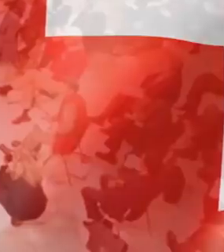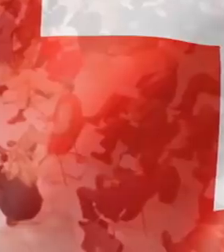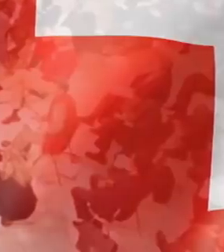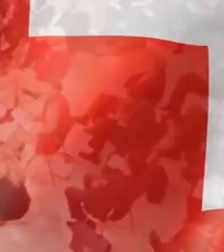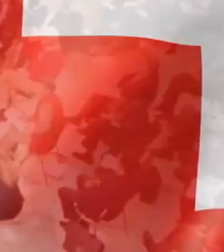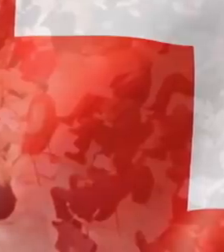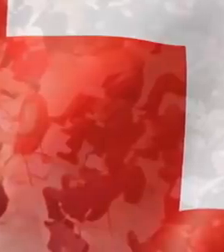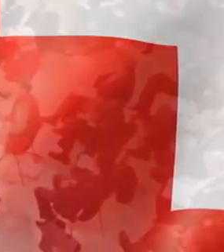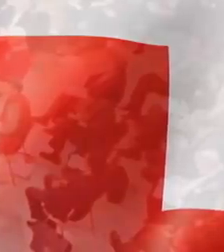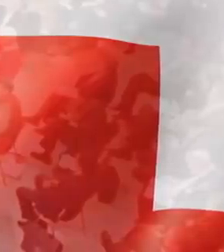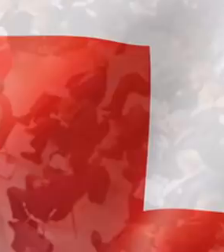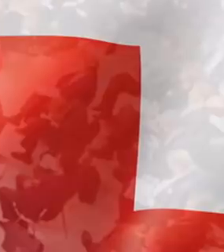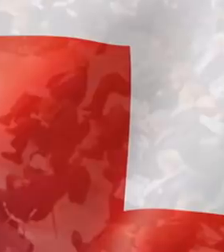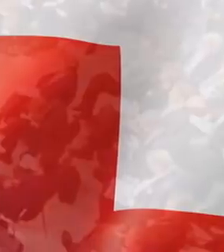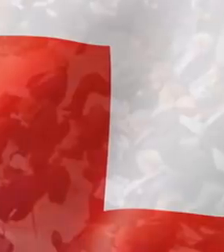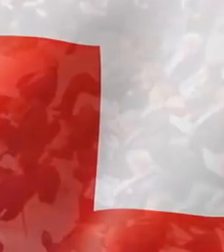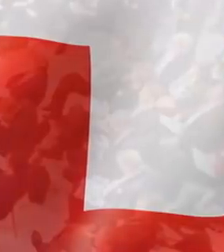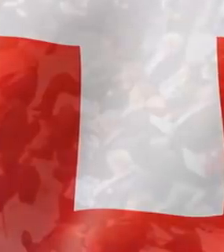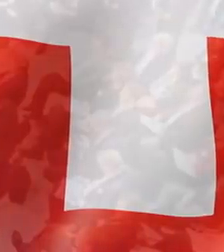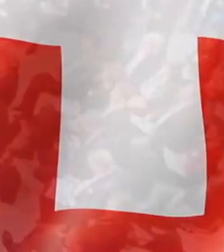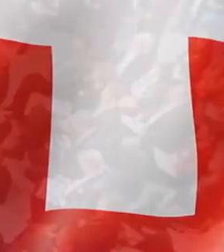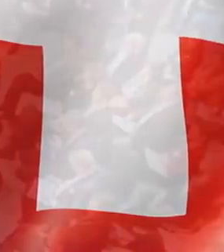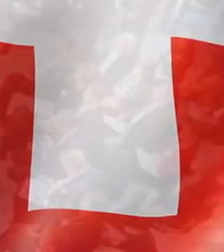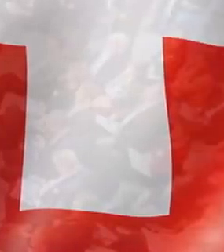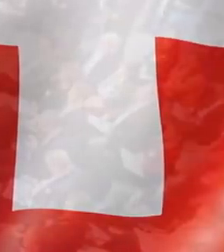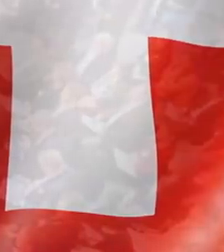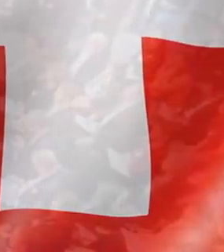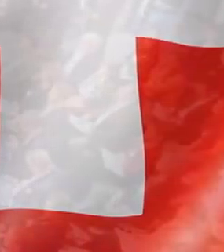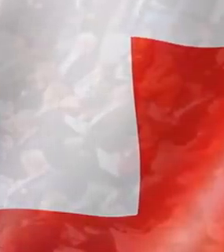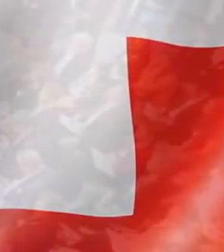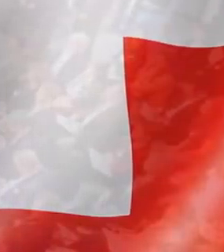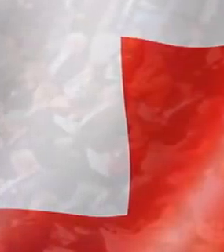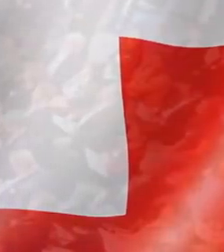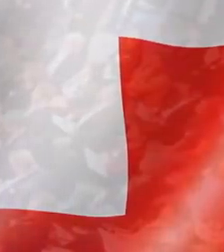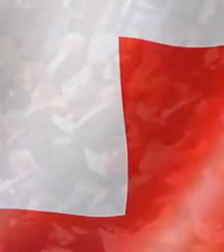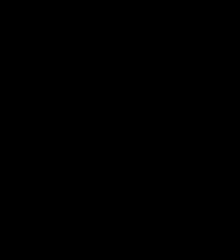e também no Repórter NBR.